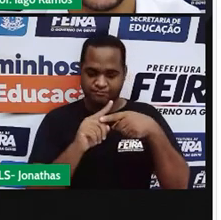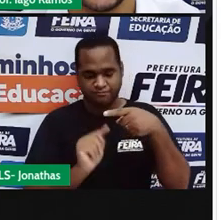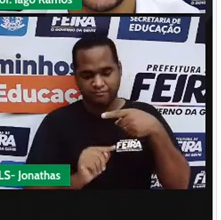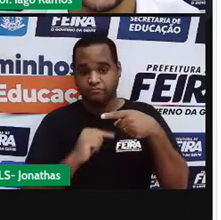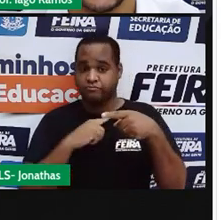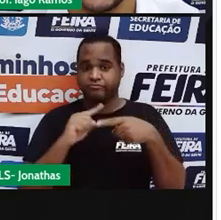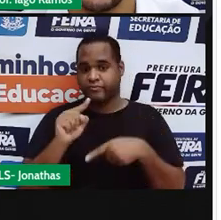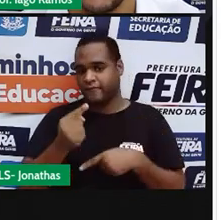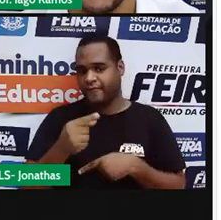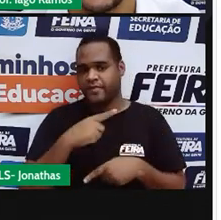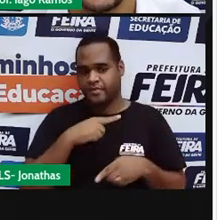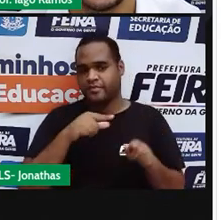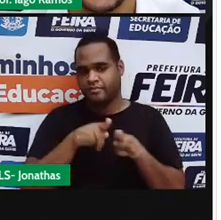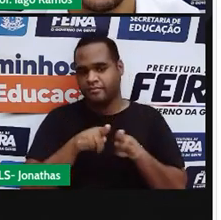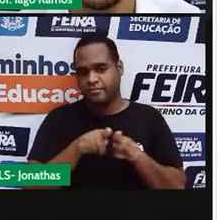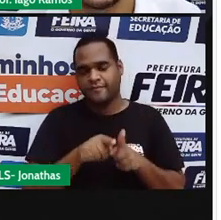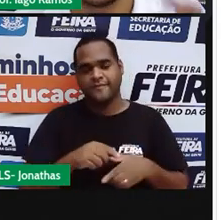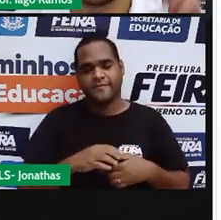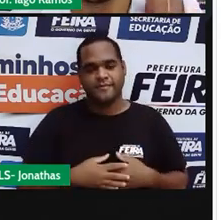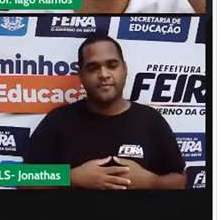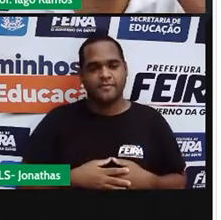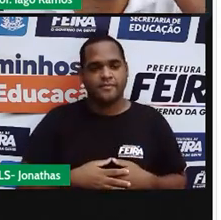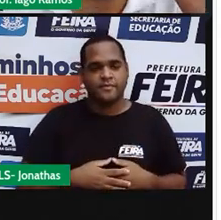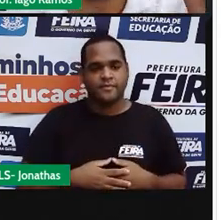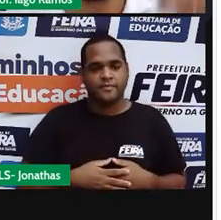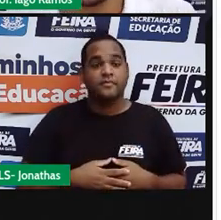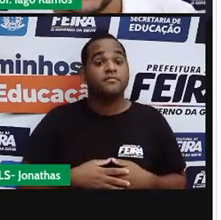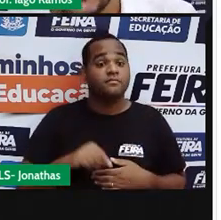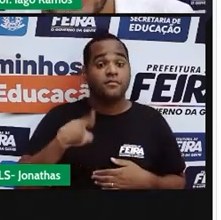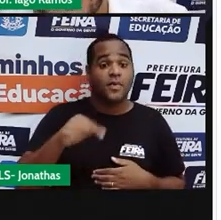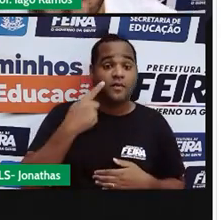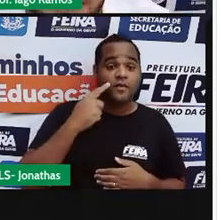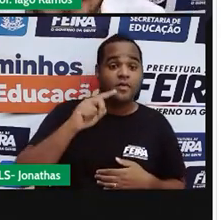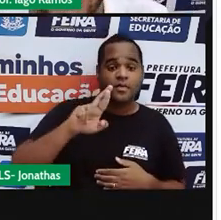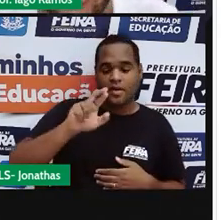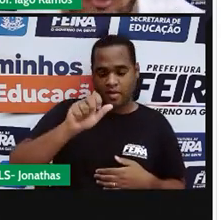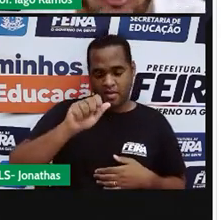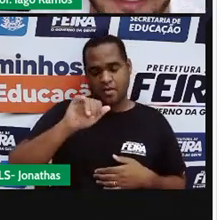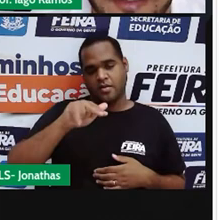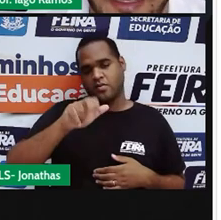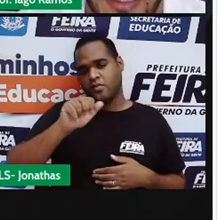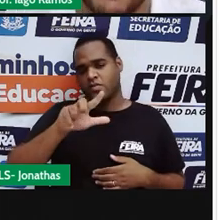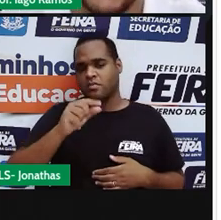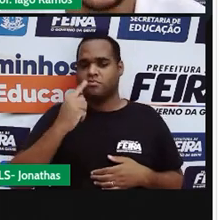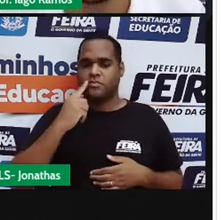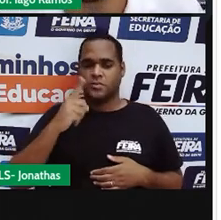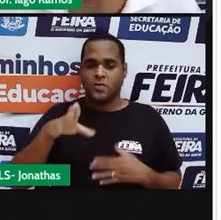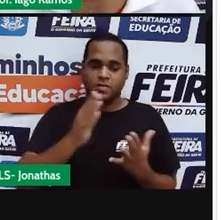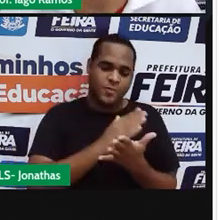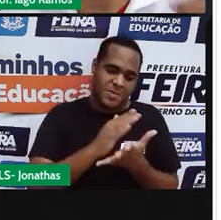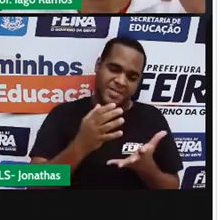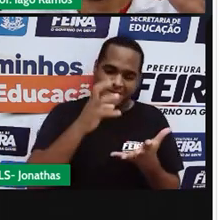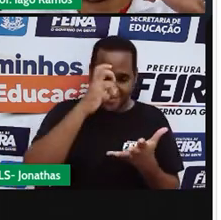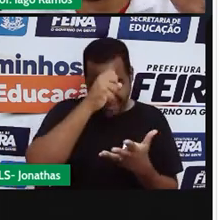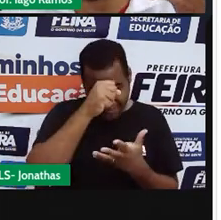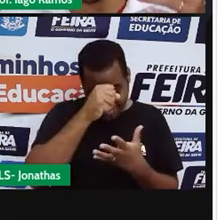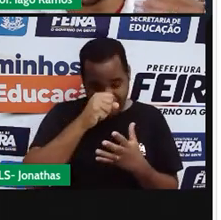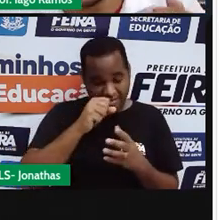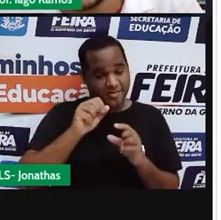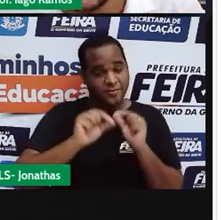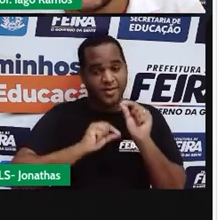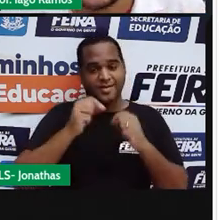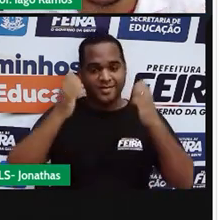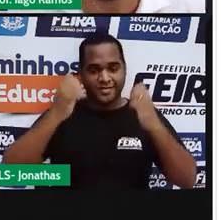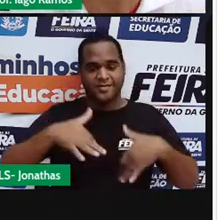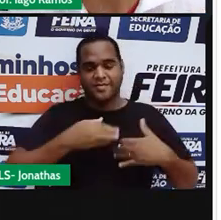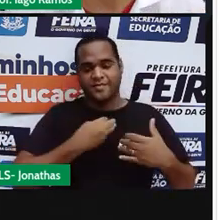vírgula tá então esses são os números racionais pra gente começar a aprender eles essa é